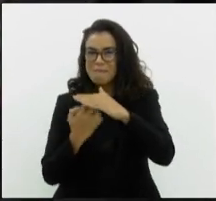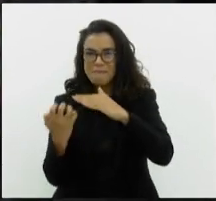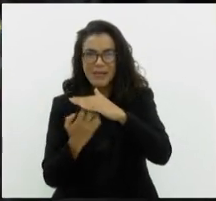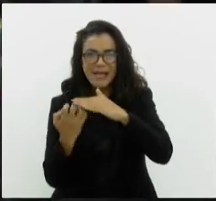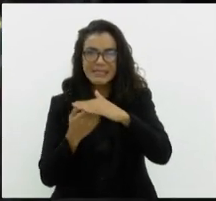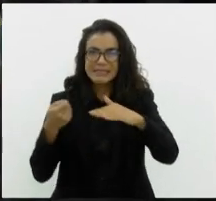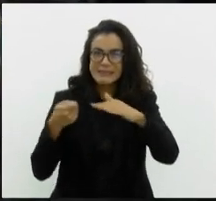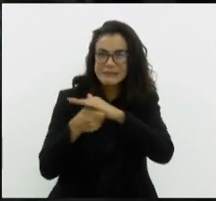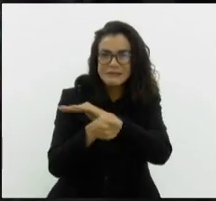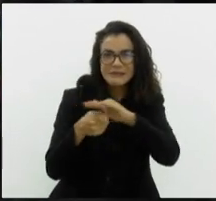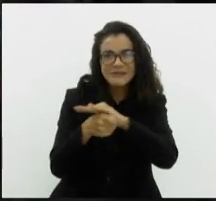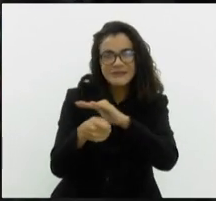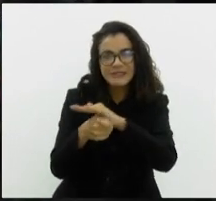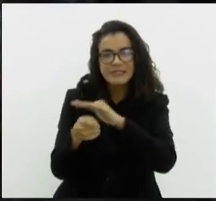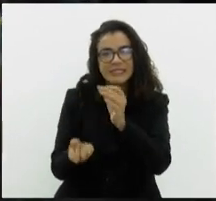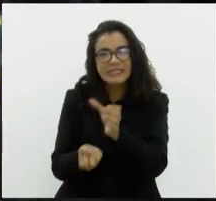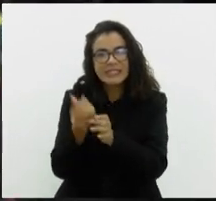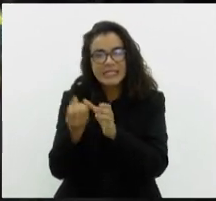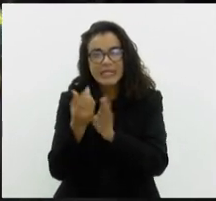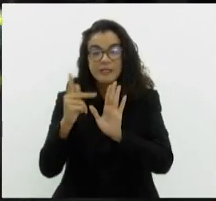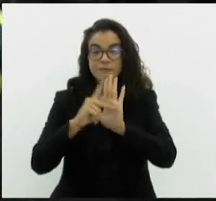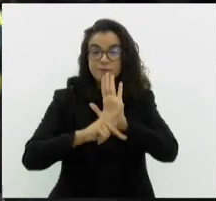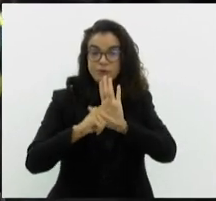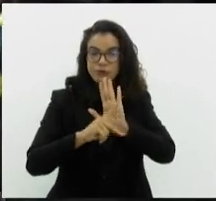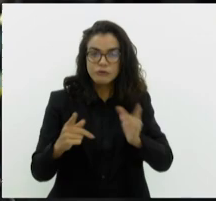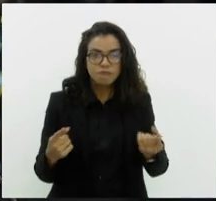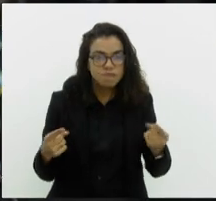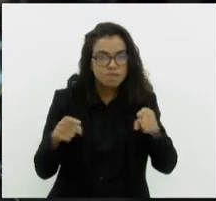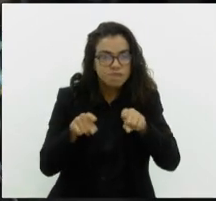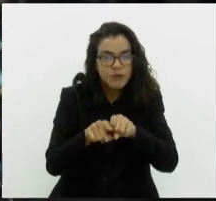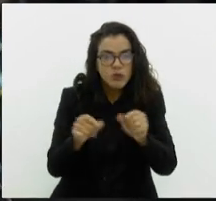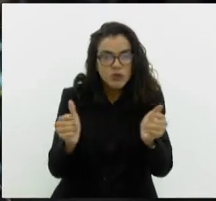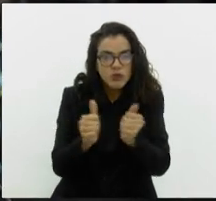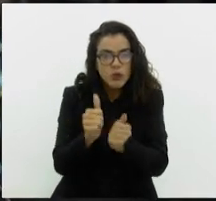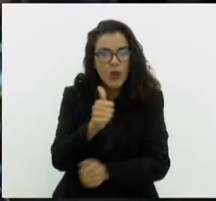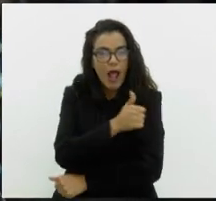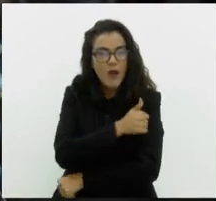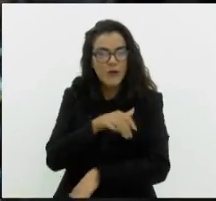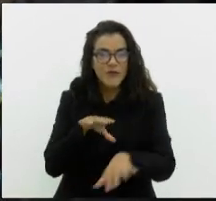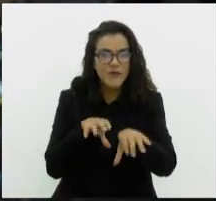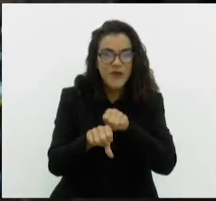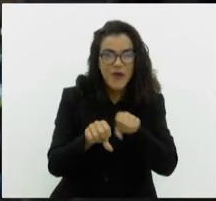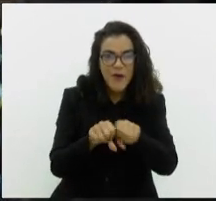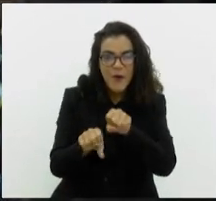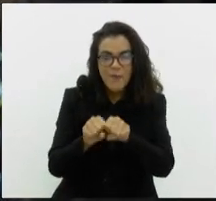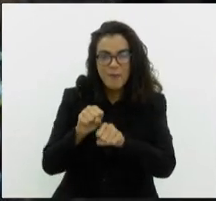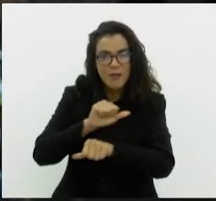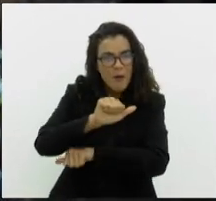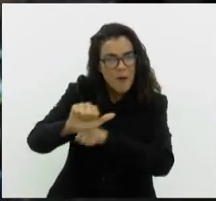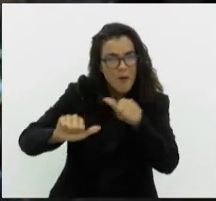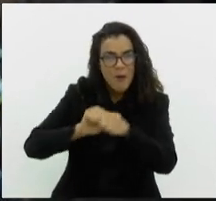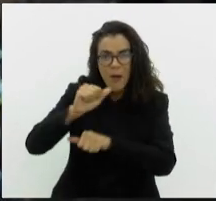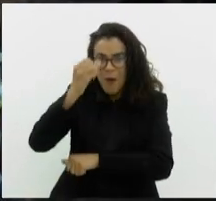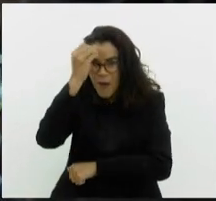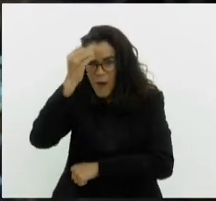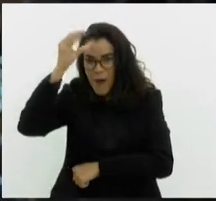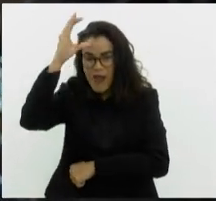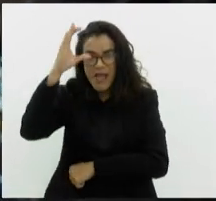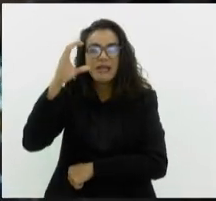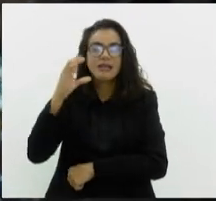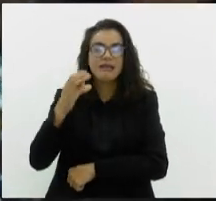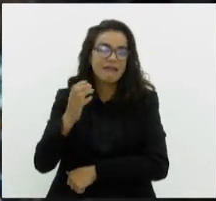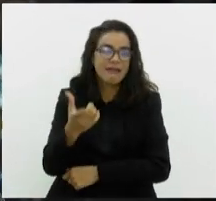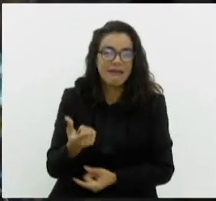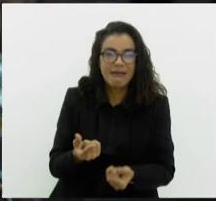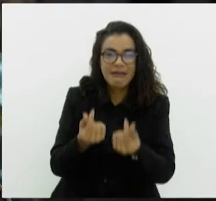investidores, fazendo projetos, inclusive em conjunto com esses alunos que estão se formando aqui, para a gente transformar esse conhecimento em riqueza e tecnologia